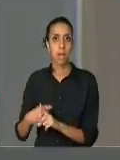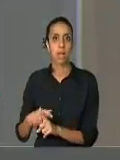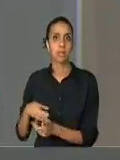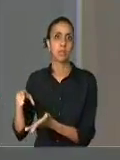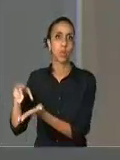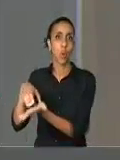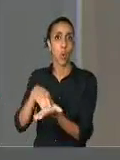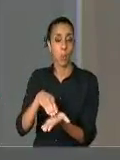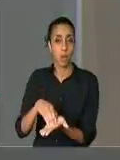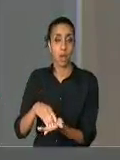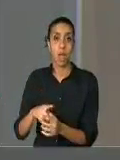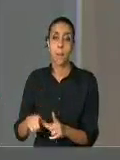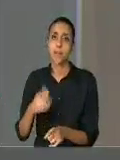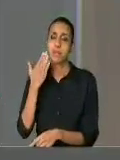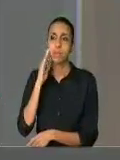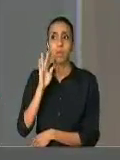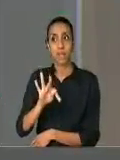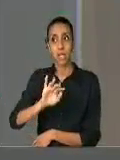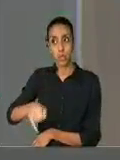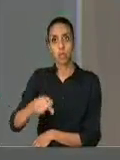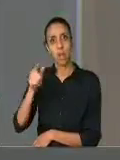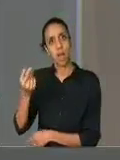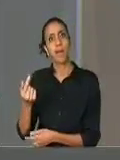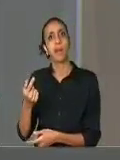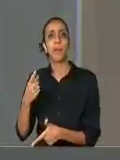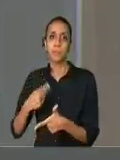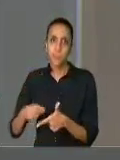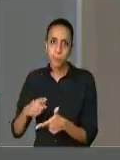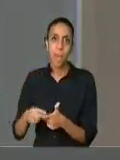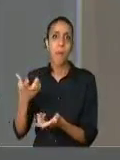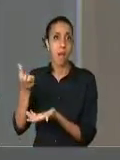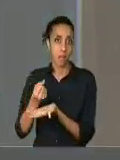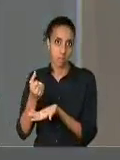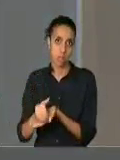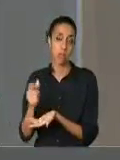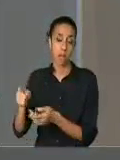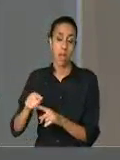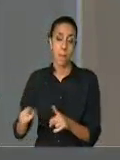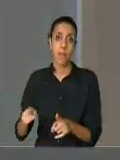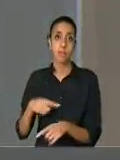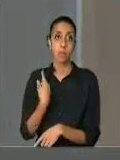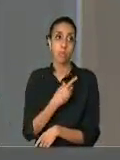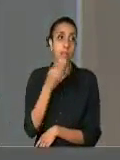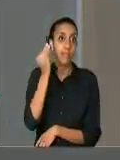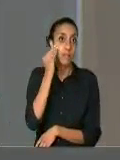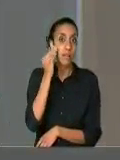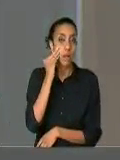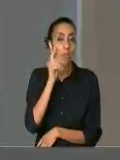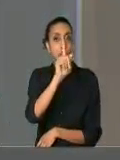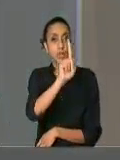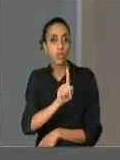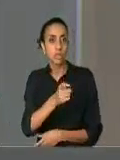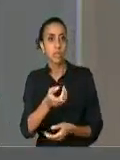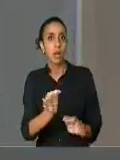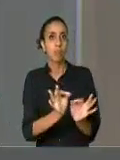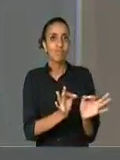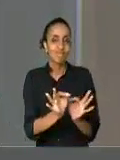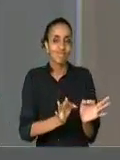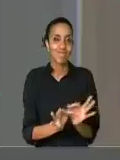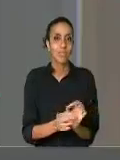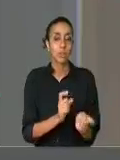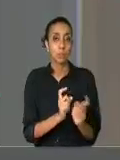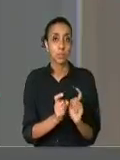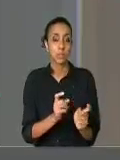entendemos que o Tribunal passa por um problema de arrecadação, mas temos feito gestões junto ao Tribunal em relação a algumas comarcas que